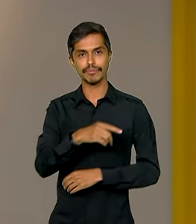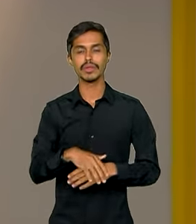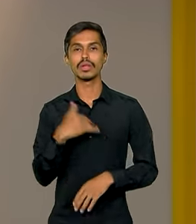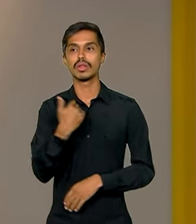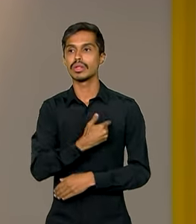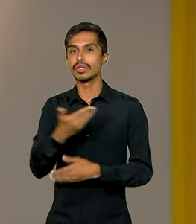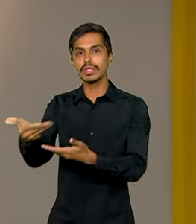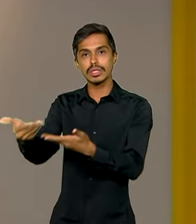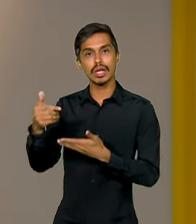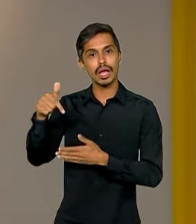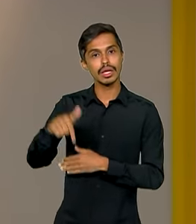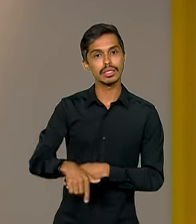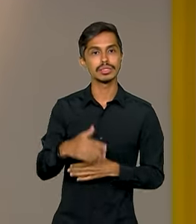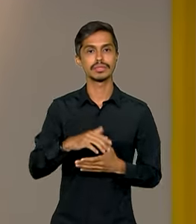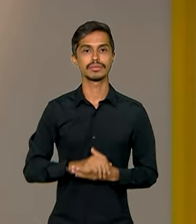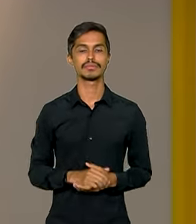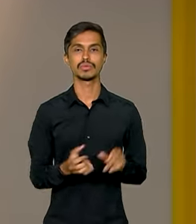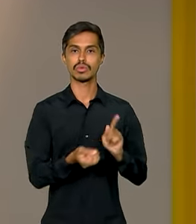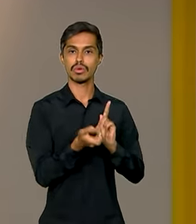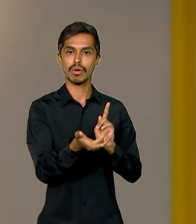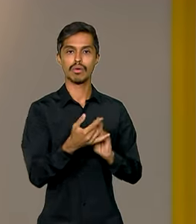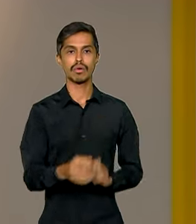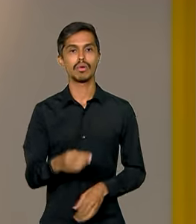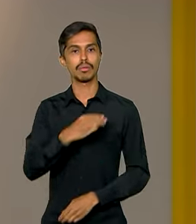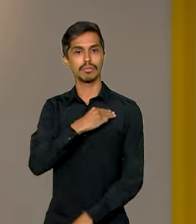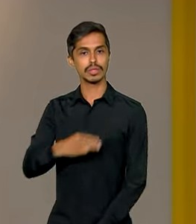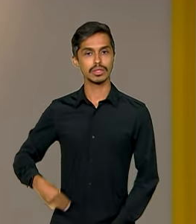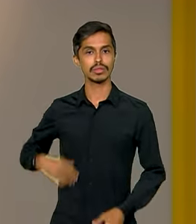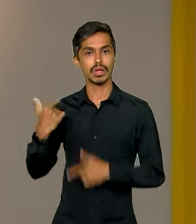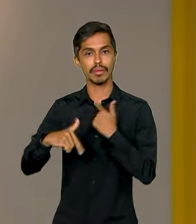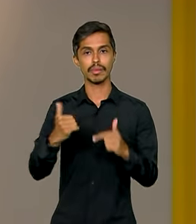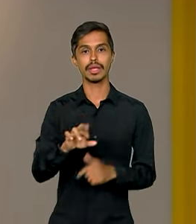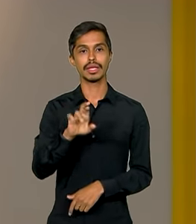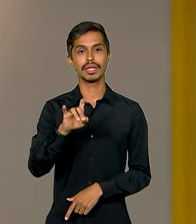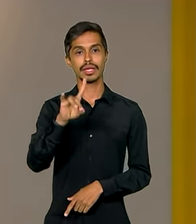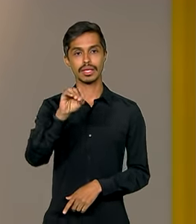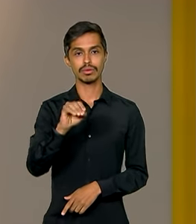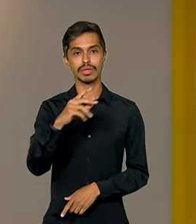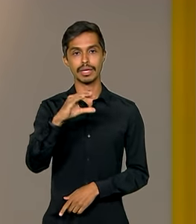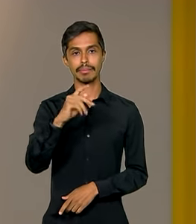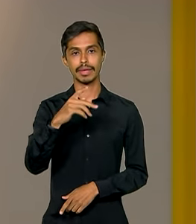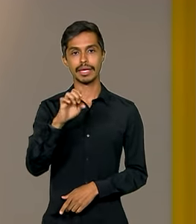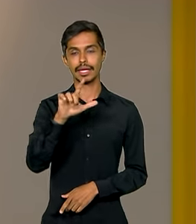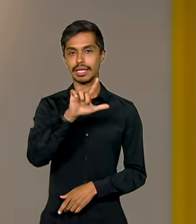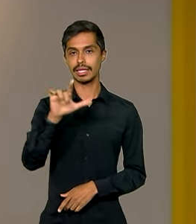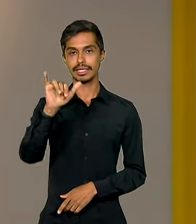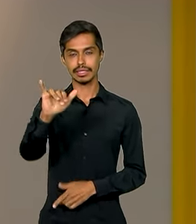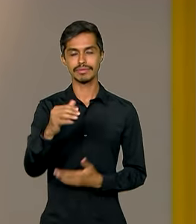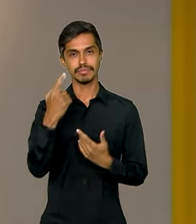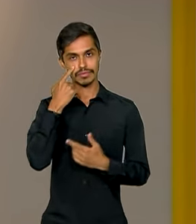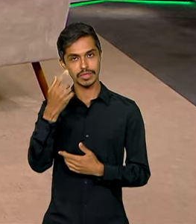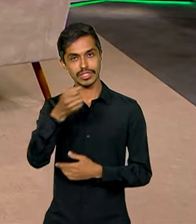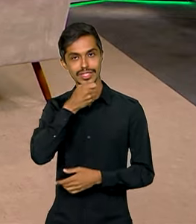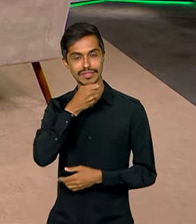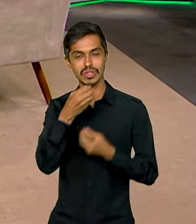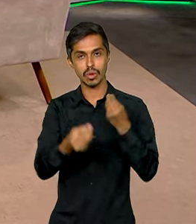nós recebemos no estúdio do canal GOV o ministro em exercício, Ricardo Capelli. Veja como foi a entrevista.